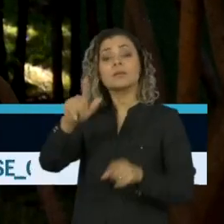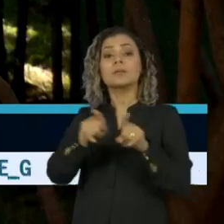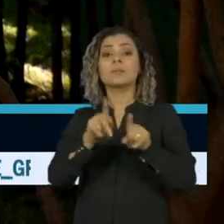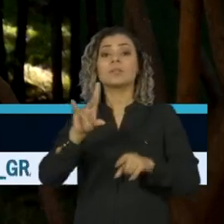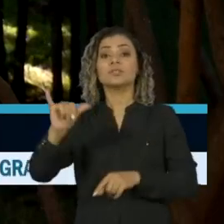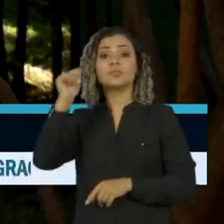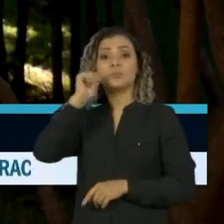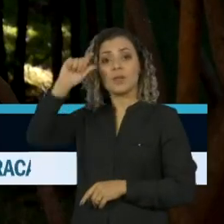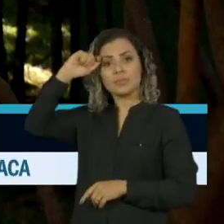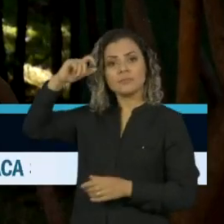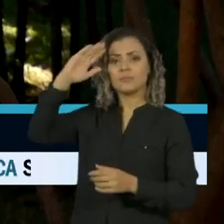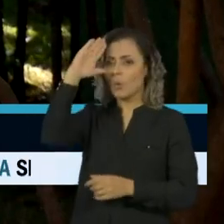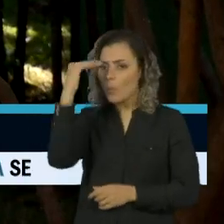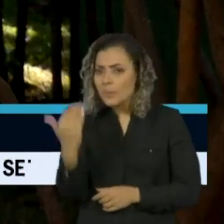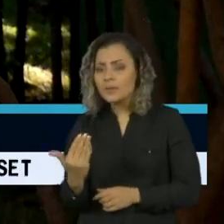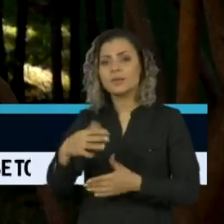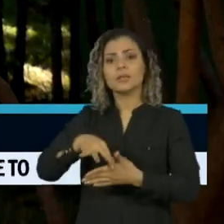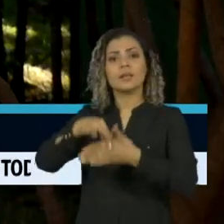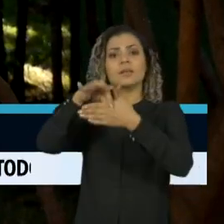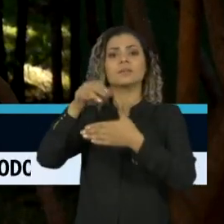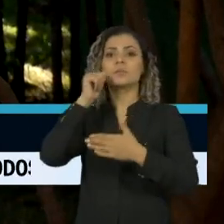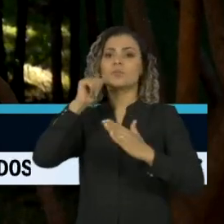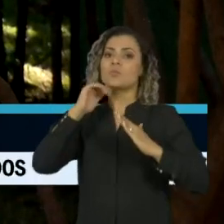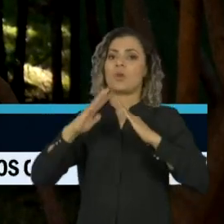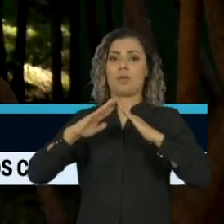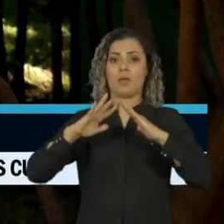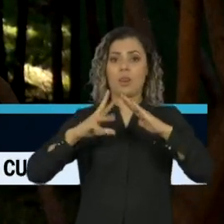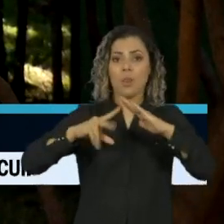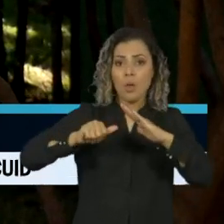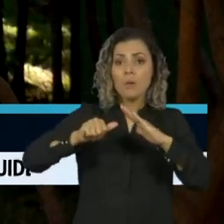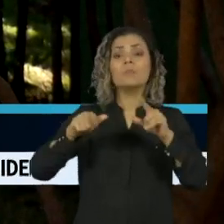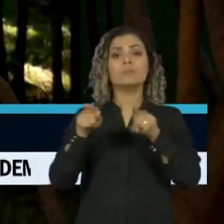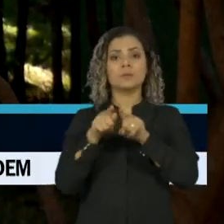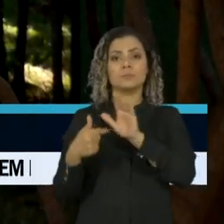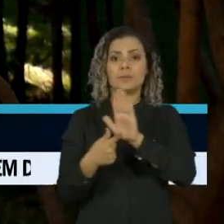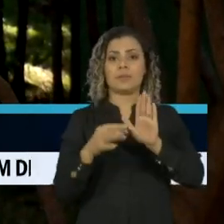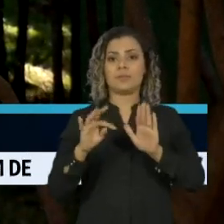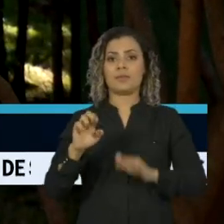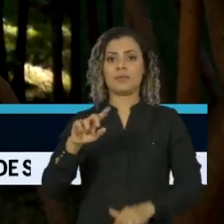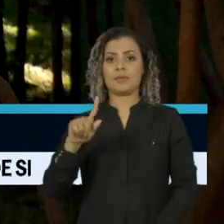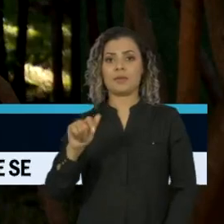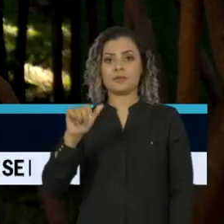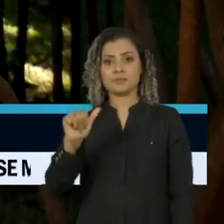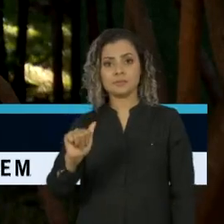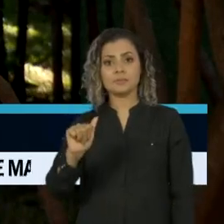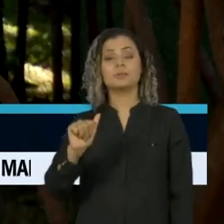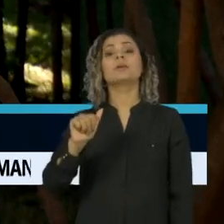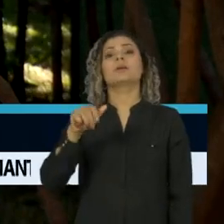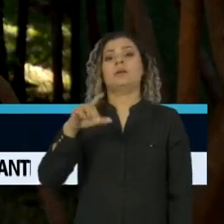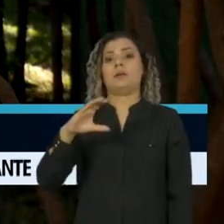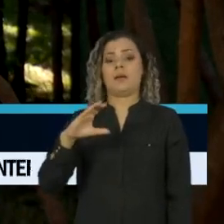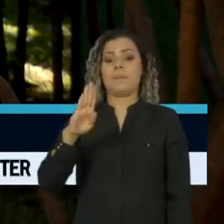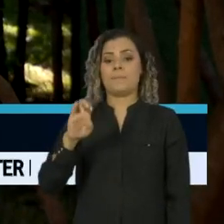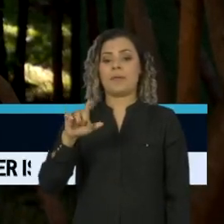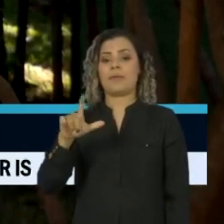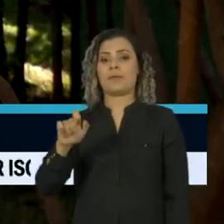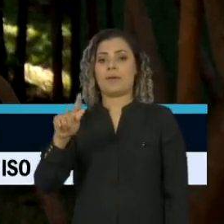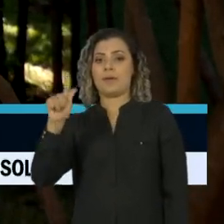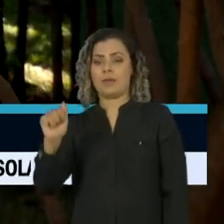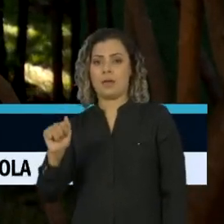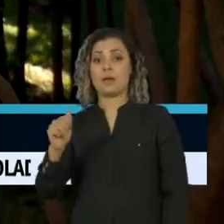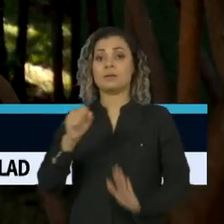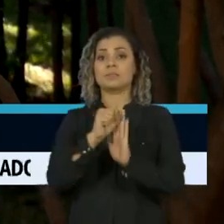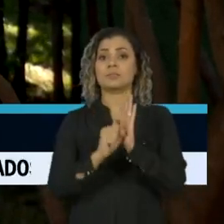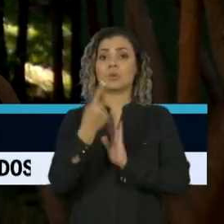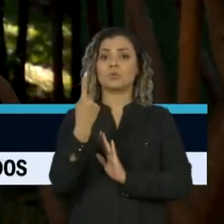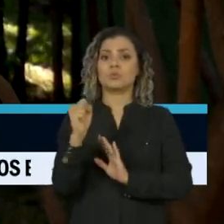Mulher Negra, em homenagem à líder quilombola Tereza de Benguela, símbolo de luta e de resistência. Sob o comando dela, no